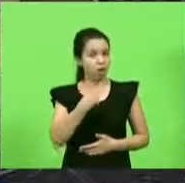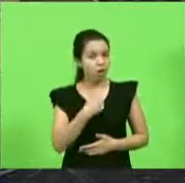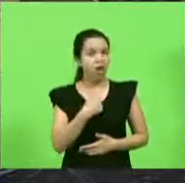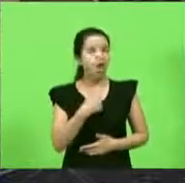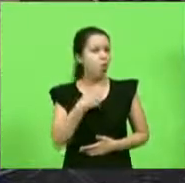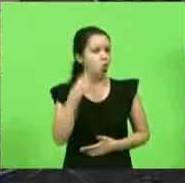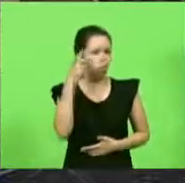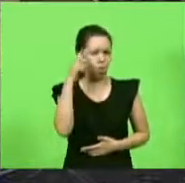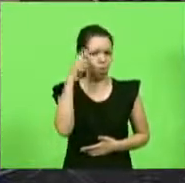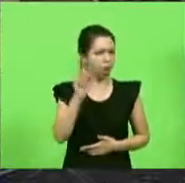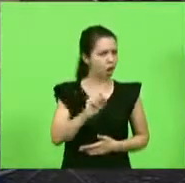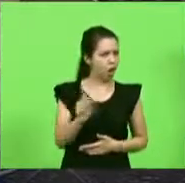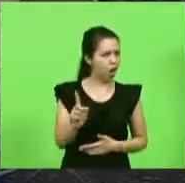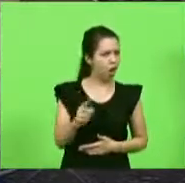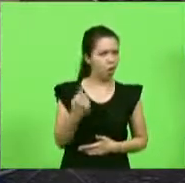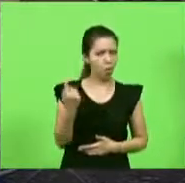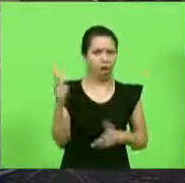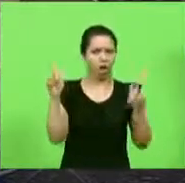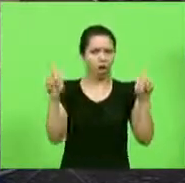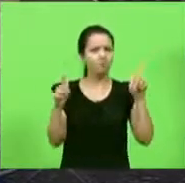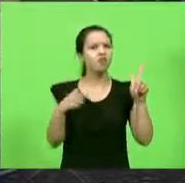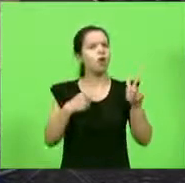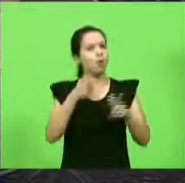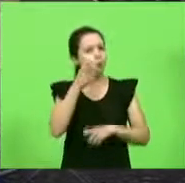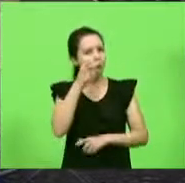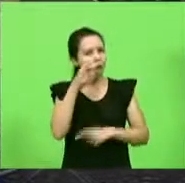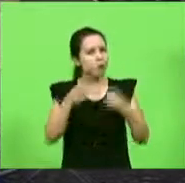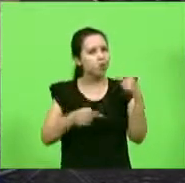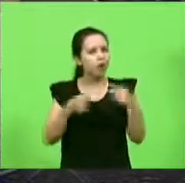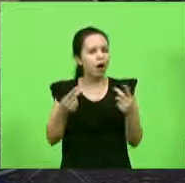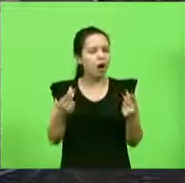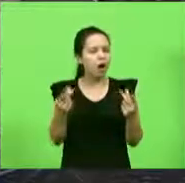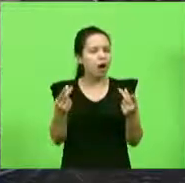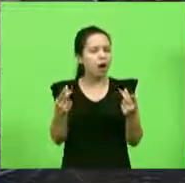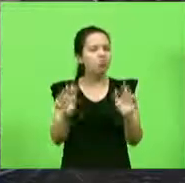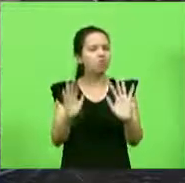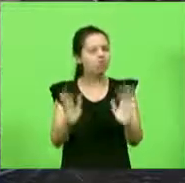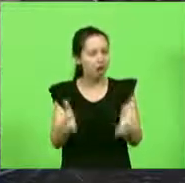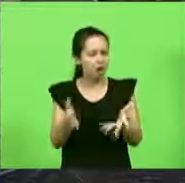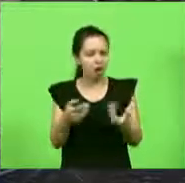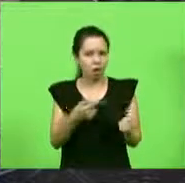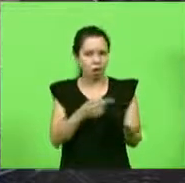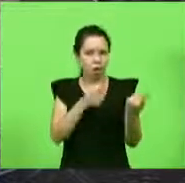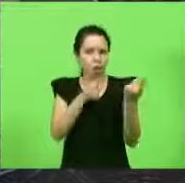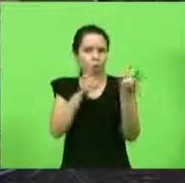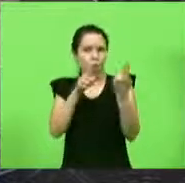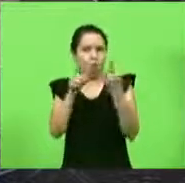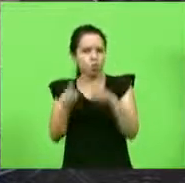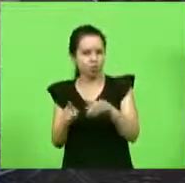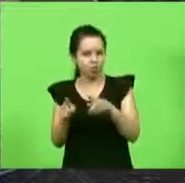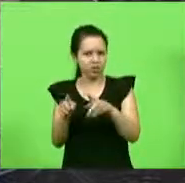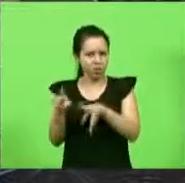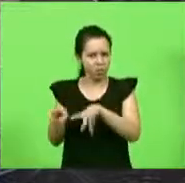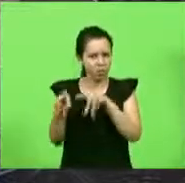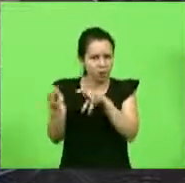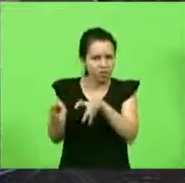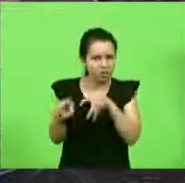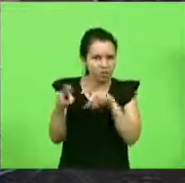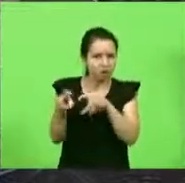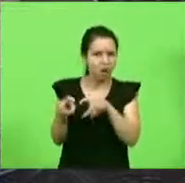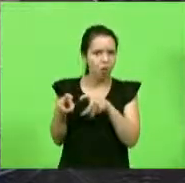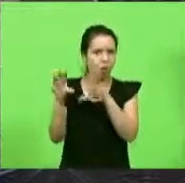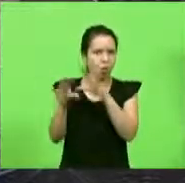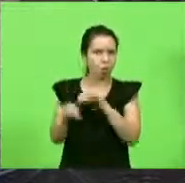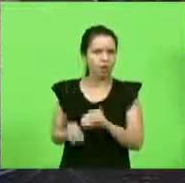não lembro de uma greve, e olha que acompanho política há um bom tempo, que tenha sido contra algum tipo de exploração. Mas nós